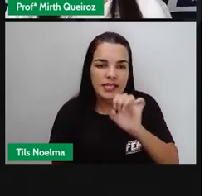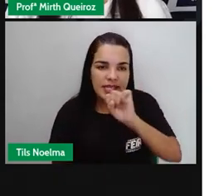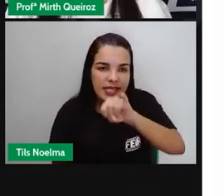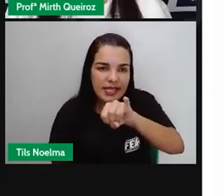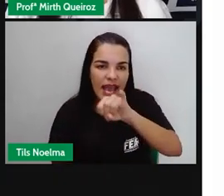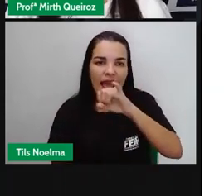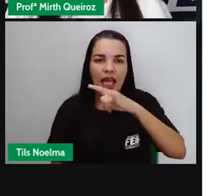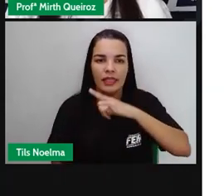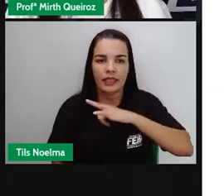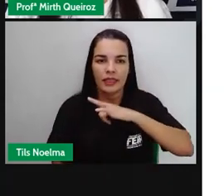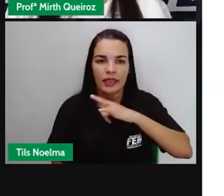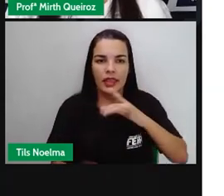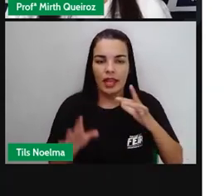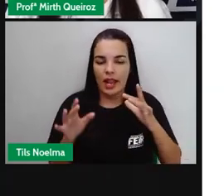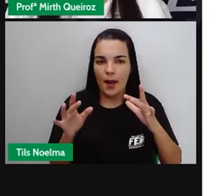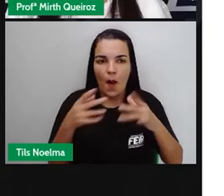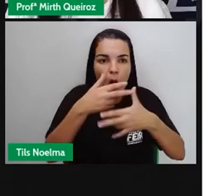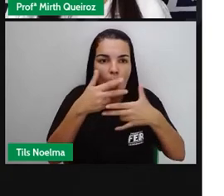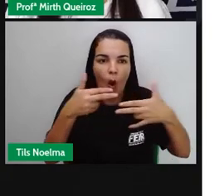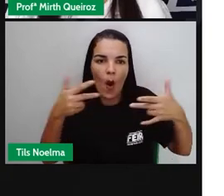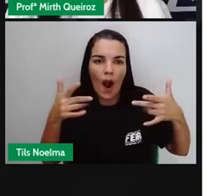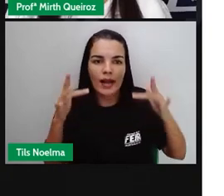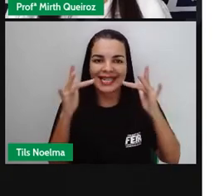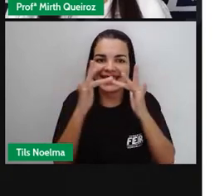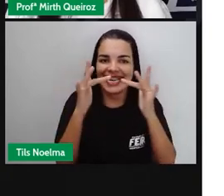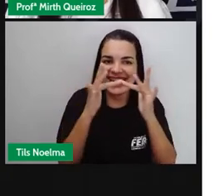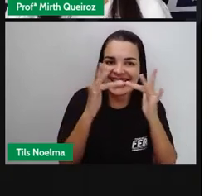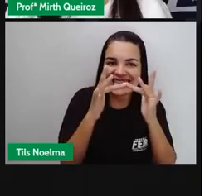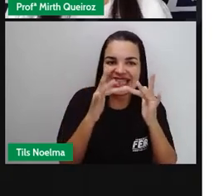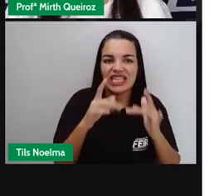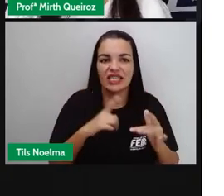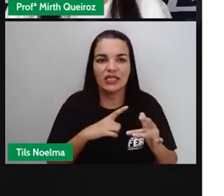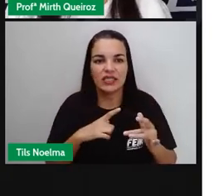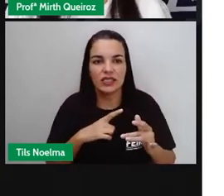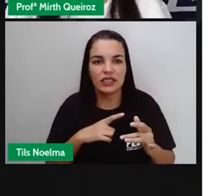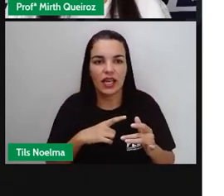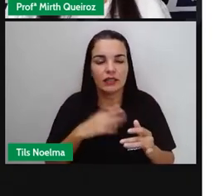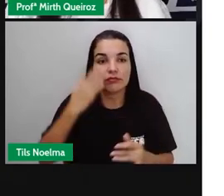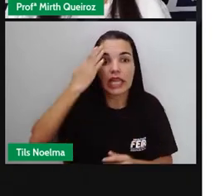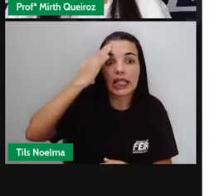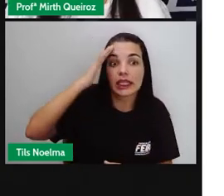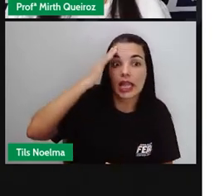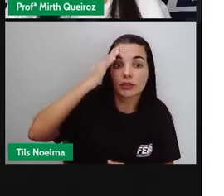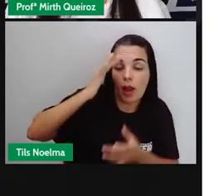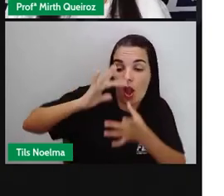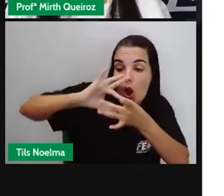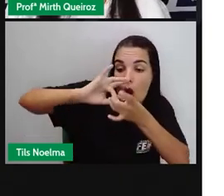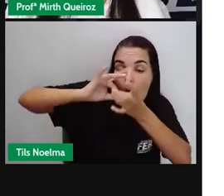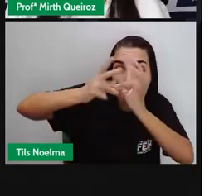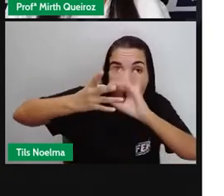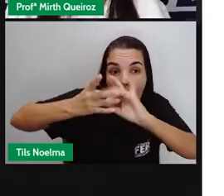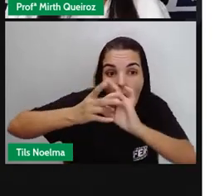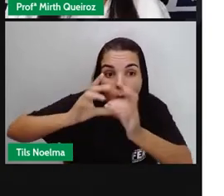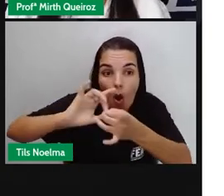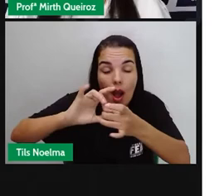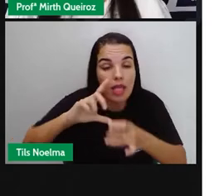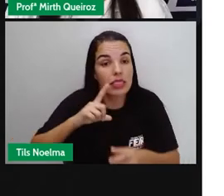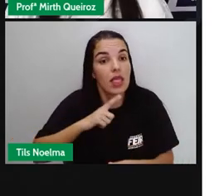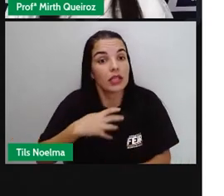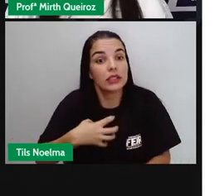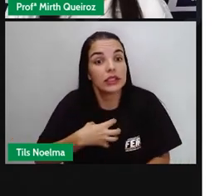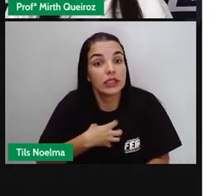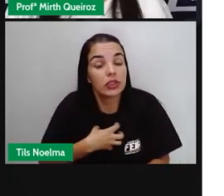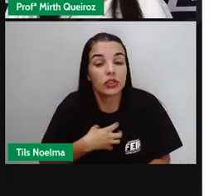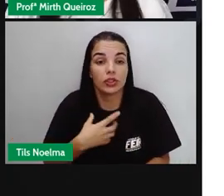essenciais para a coesão do texto. Para que o texto, ele possa ter sentido, né?